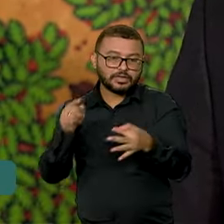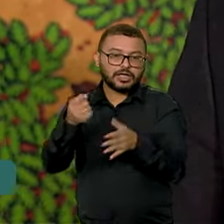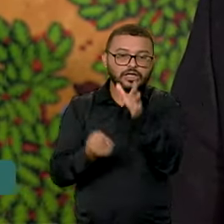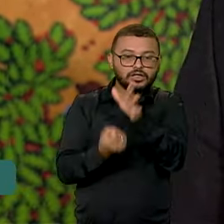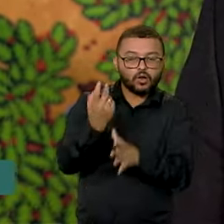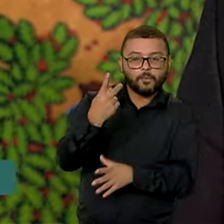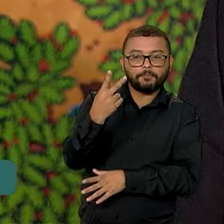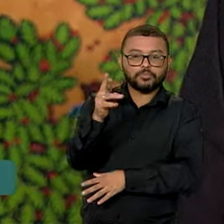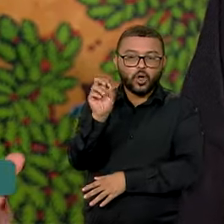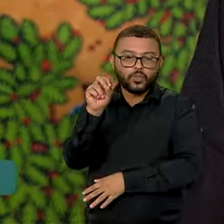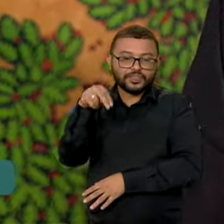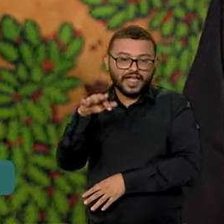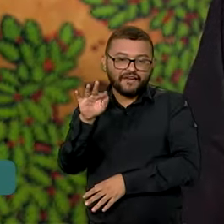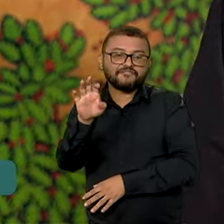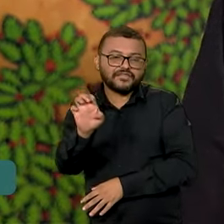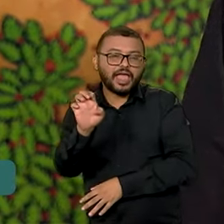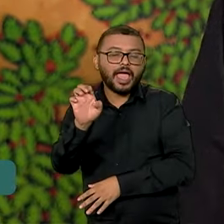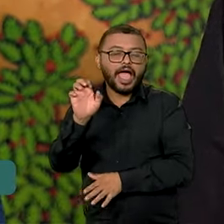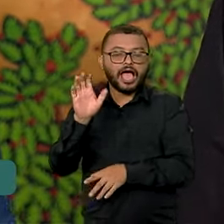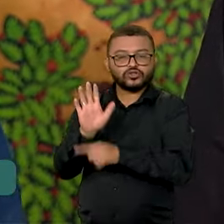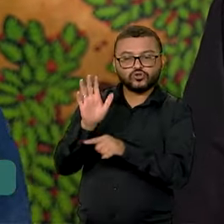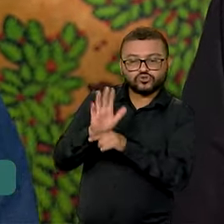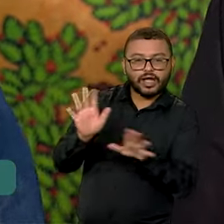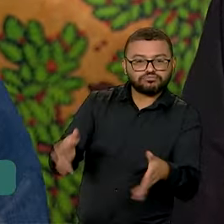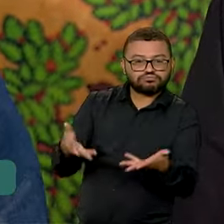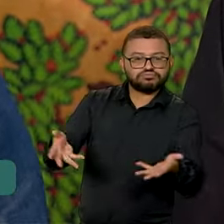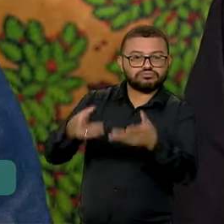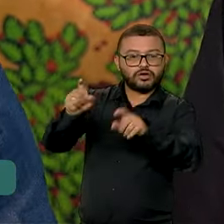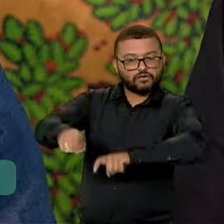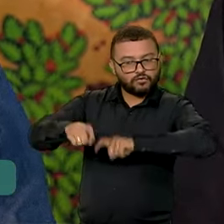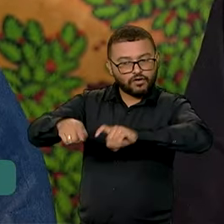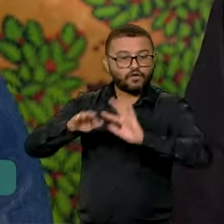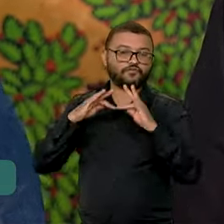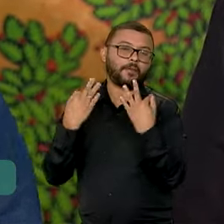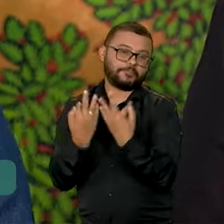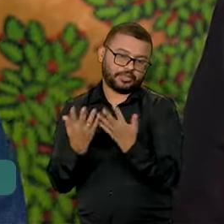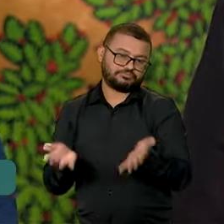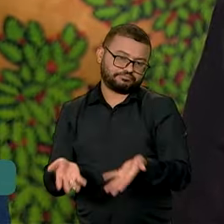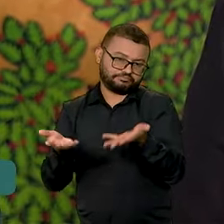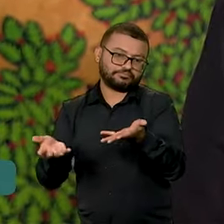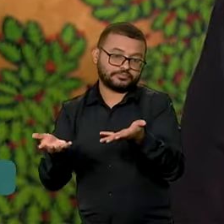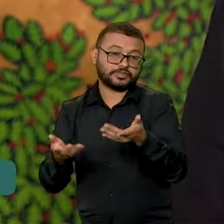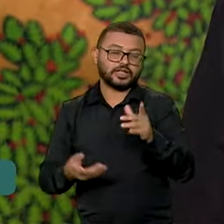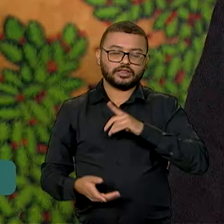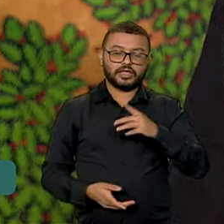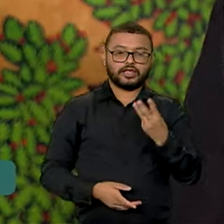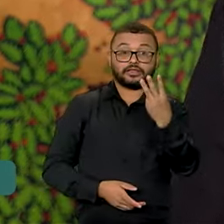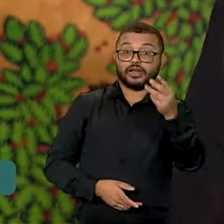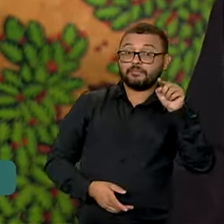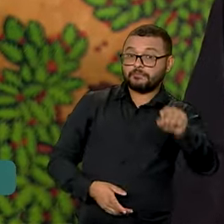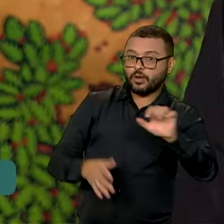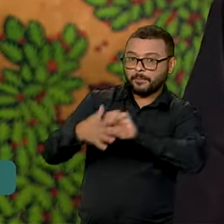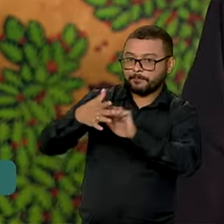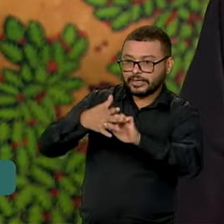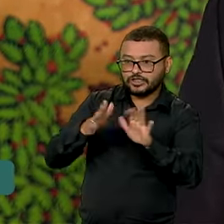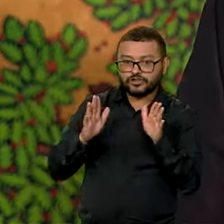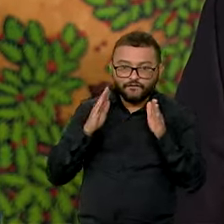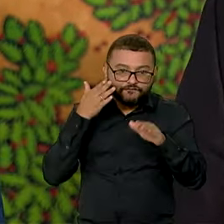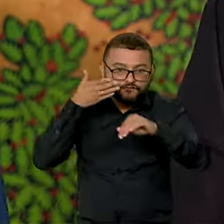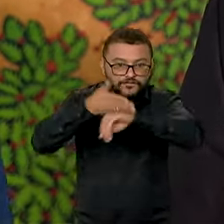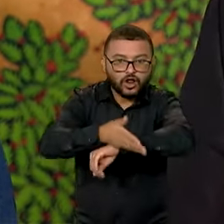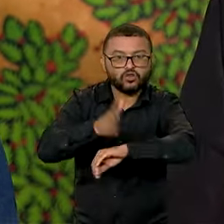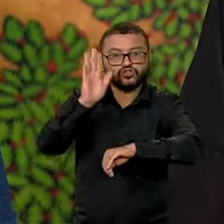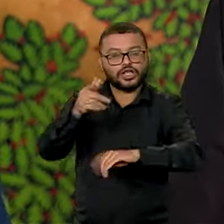PRONAF, o Programa Nacional de Fortalecimento da Agricultura Familiar. Nós já atendemos mais de 3 mil empresas, isso